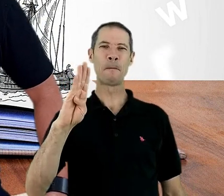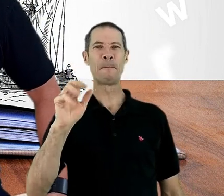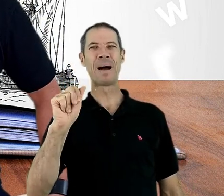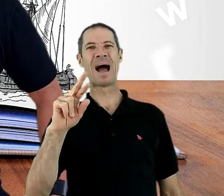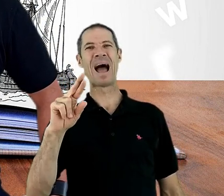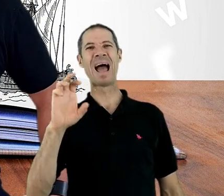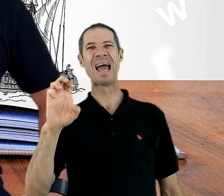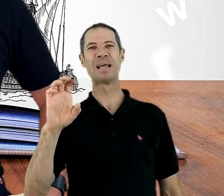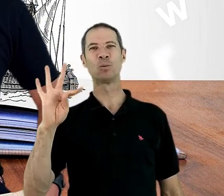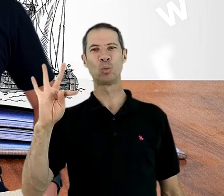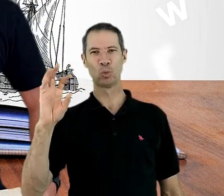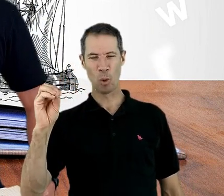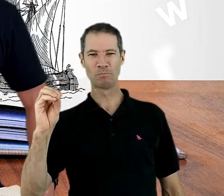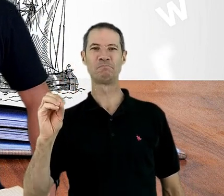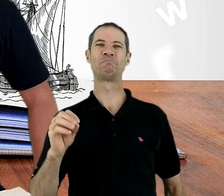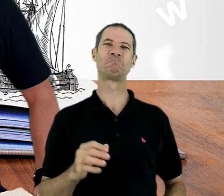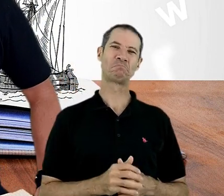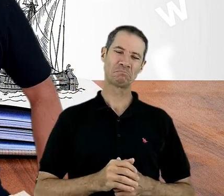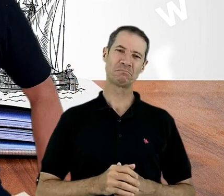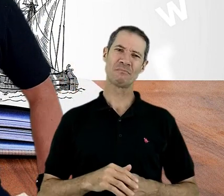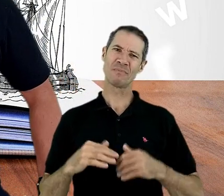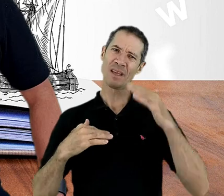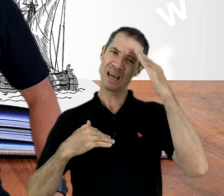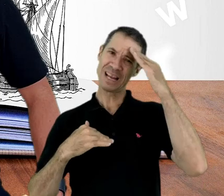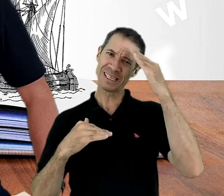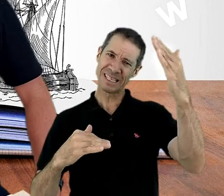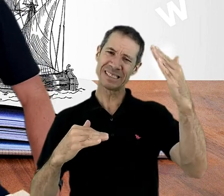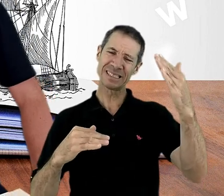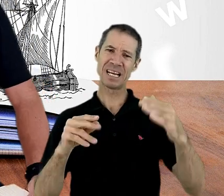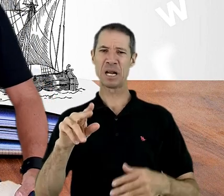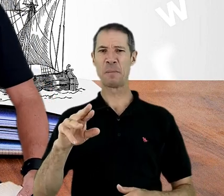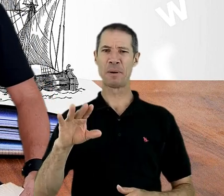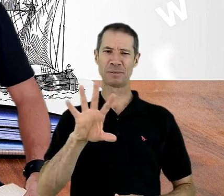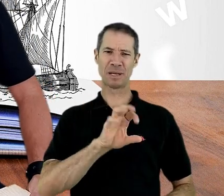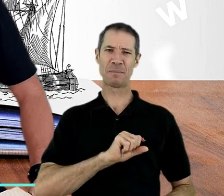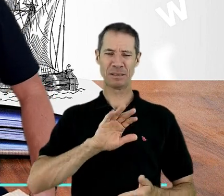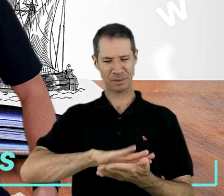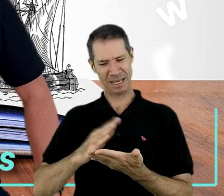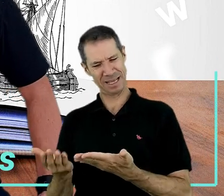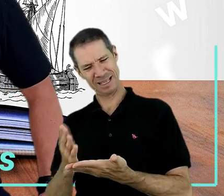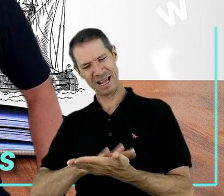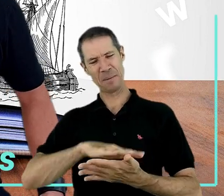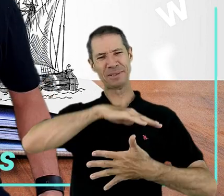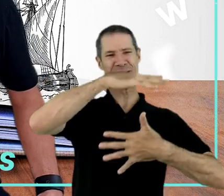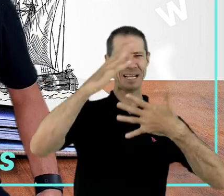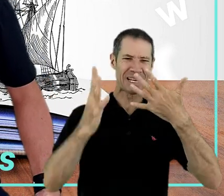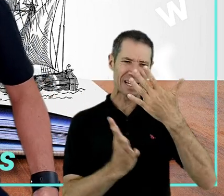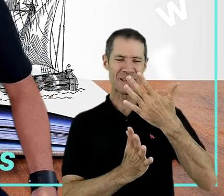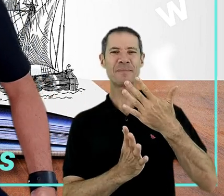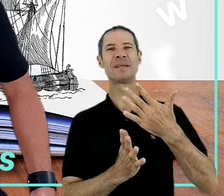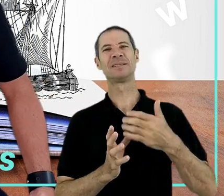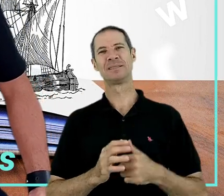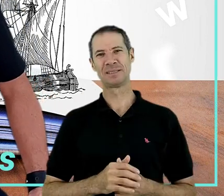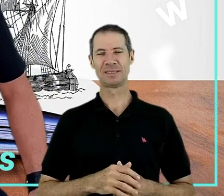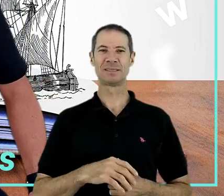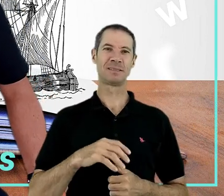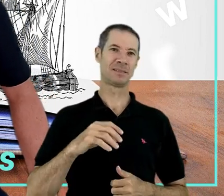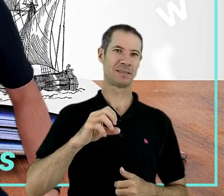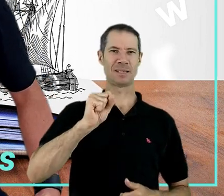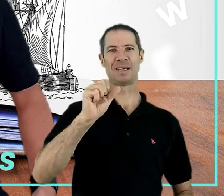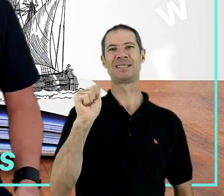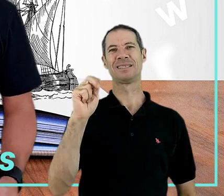aos meus amados irmãos e intérpretes de Libras. Entre eles, Santa